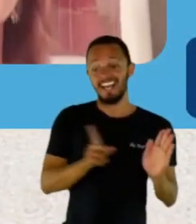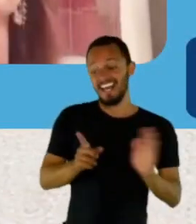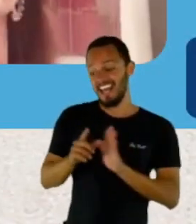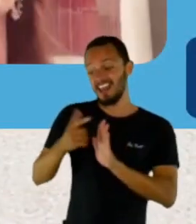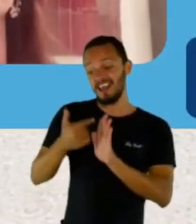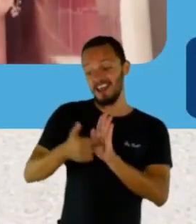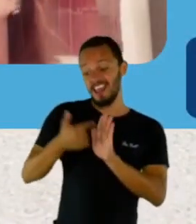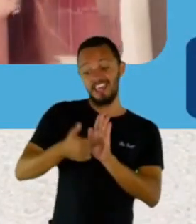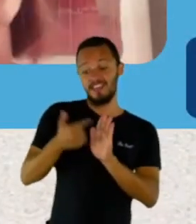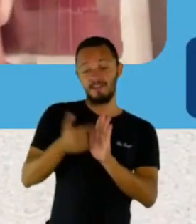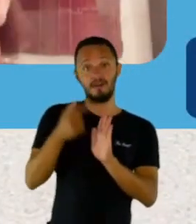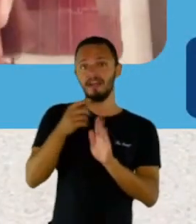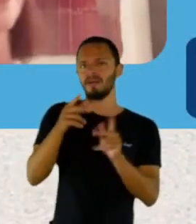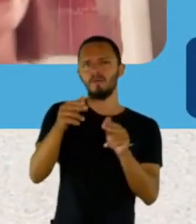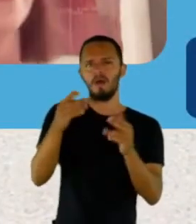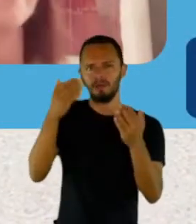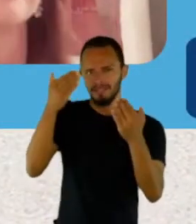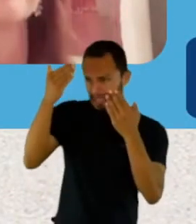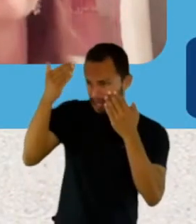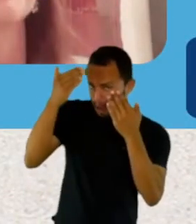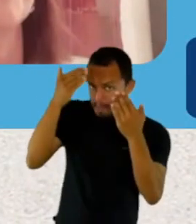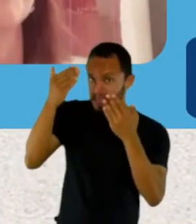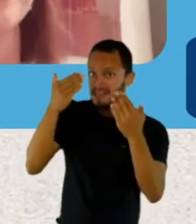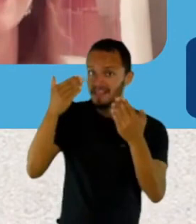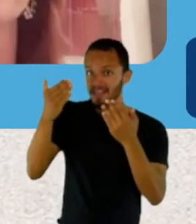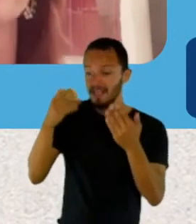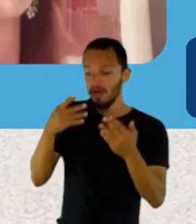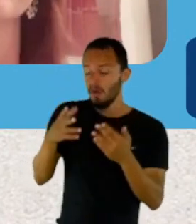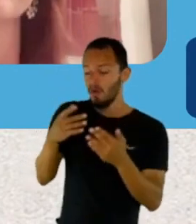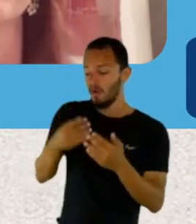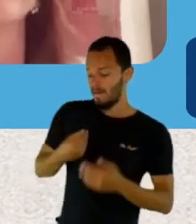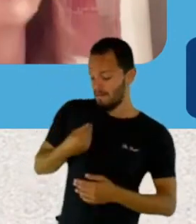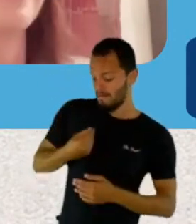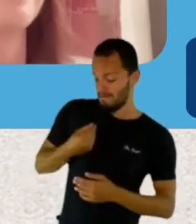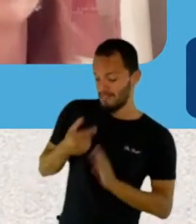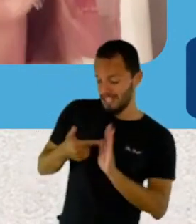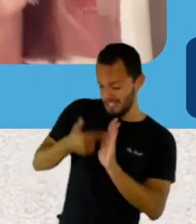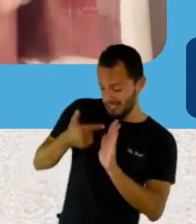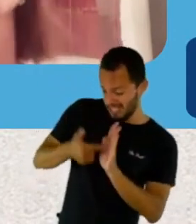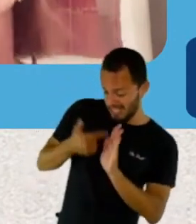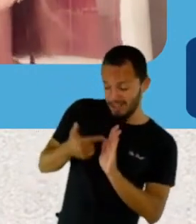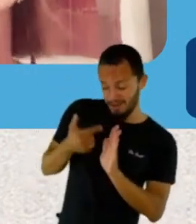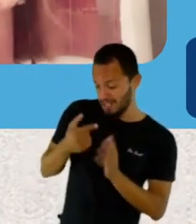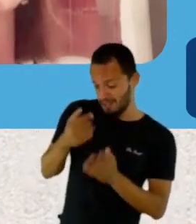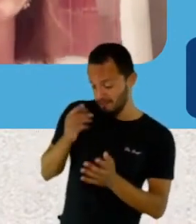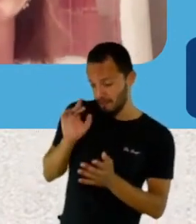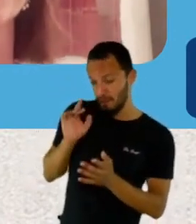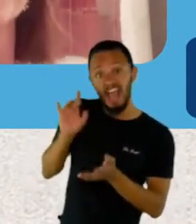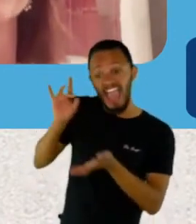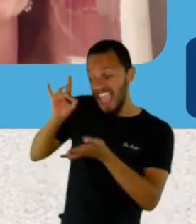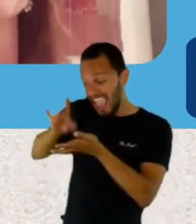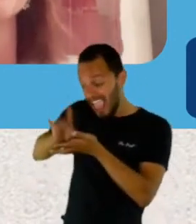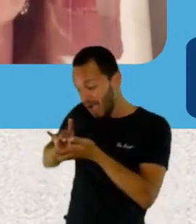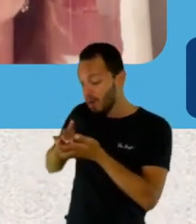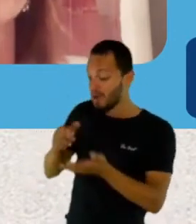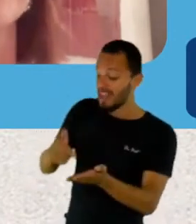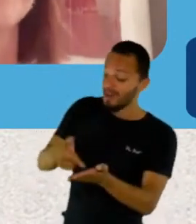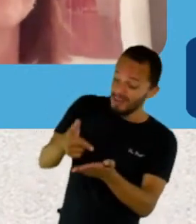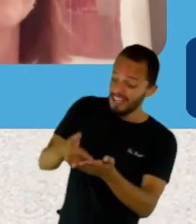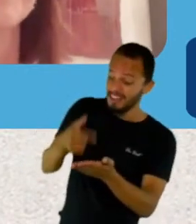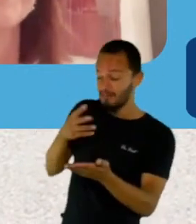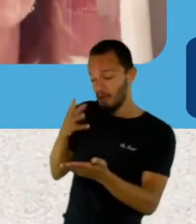terapia, você resolve no livro que você não resolve na sua vida real. então, para mim, foi quase uma libertação esse livro.